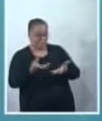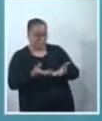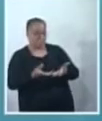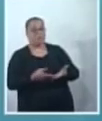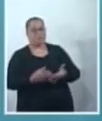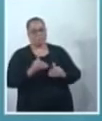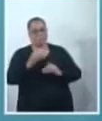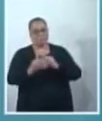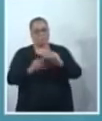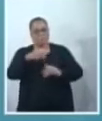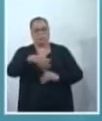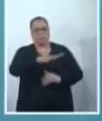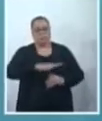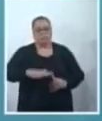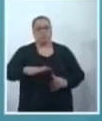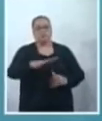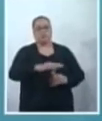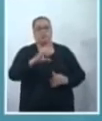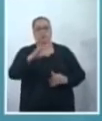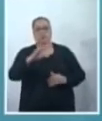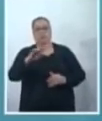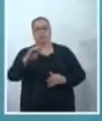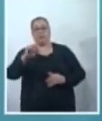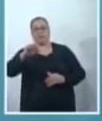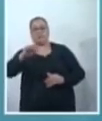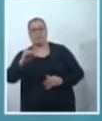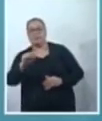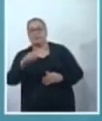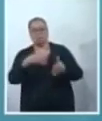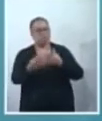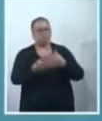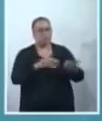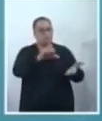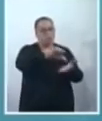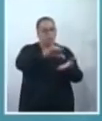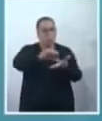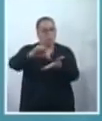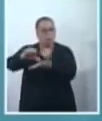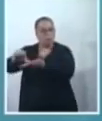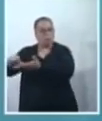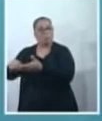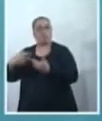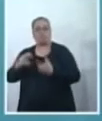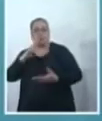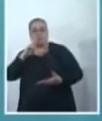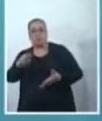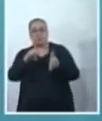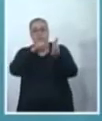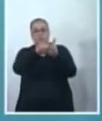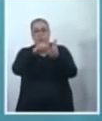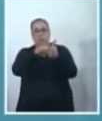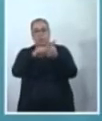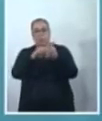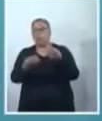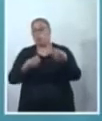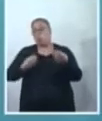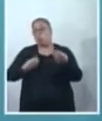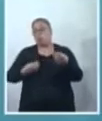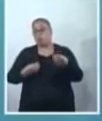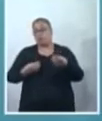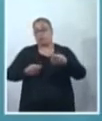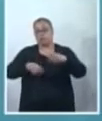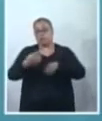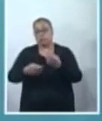Desenvolvimento Social, no CRAS, onde a gente for, nós vamos responder a um questionário socioeconômico. Ao